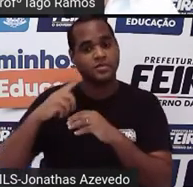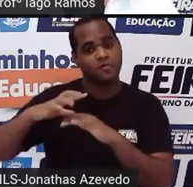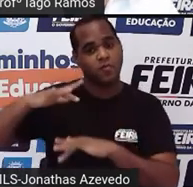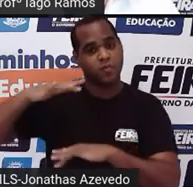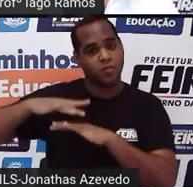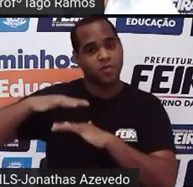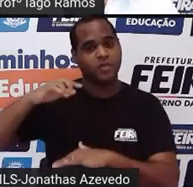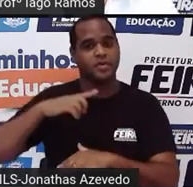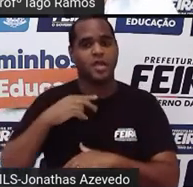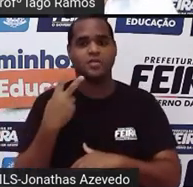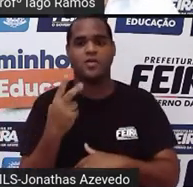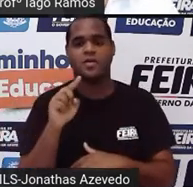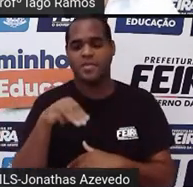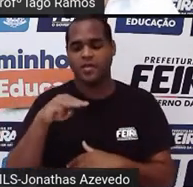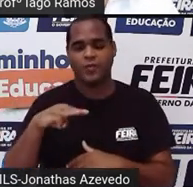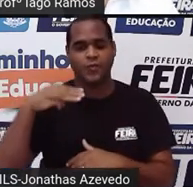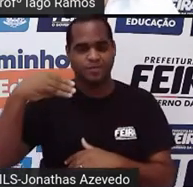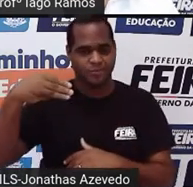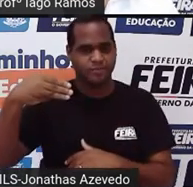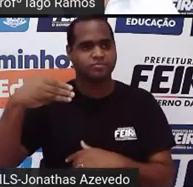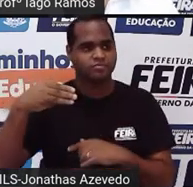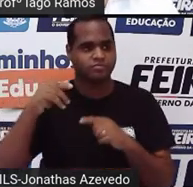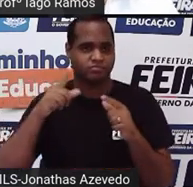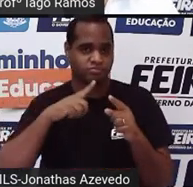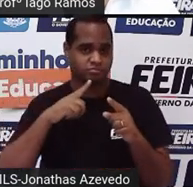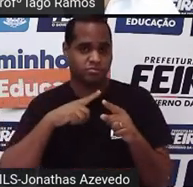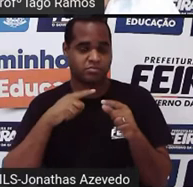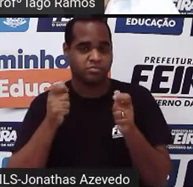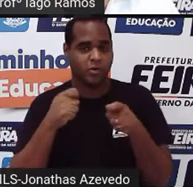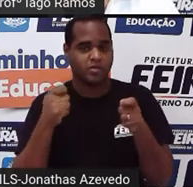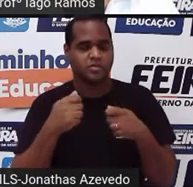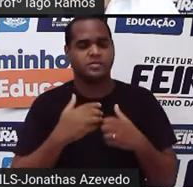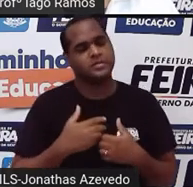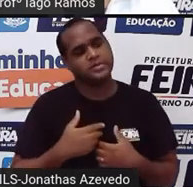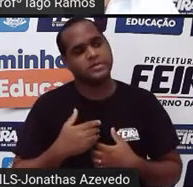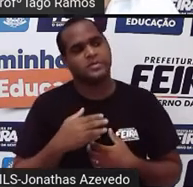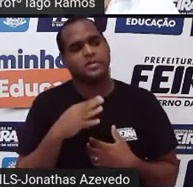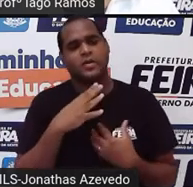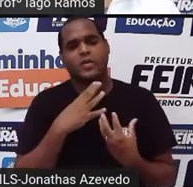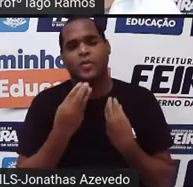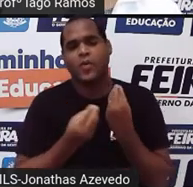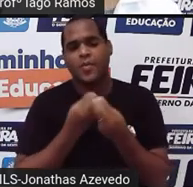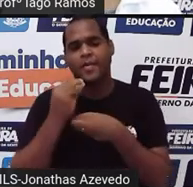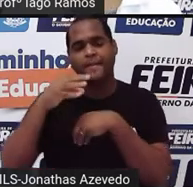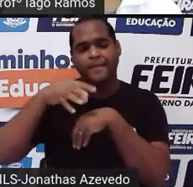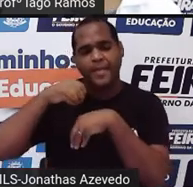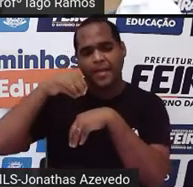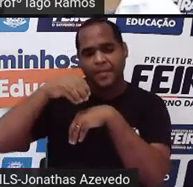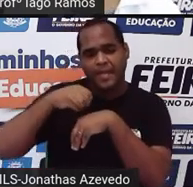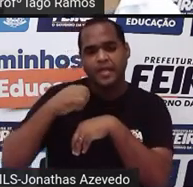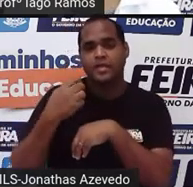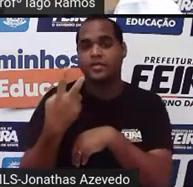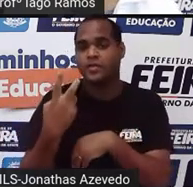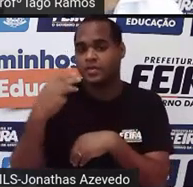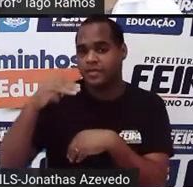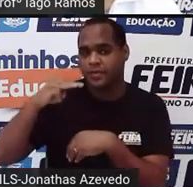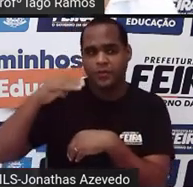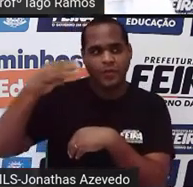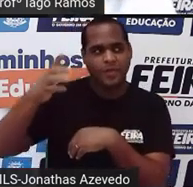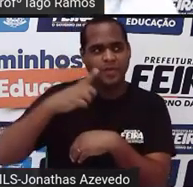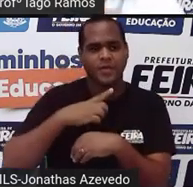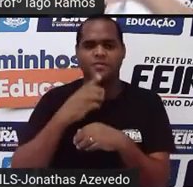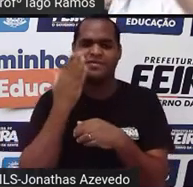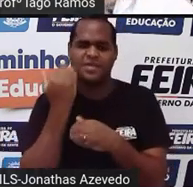recipiente ali era dois metros cúbicos, tá? Então, como é que eu vou pegar esses dois metros cúbicos e